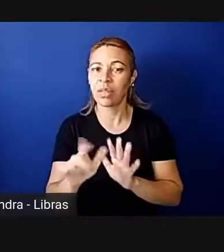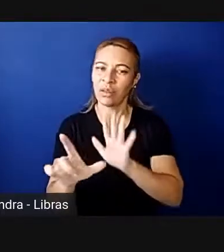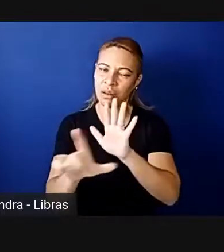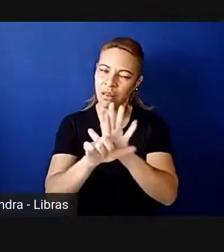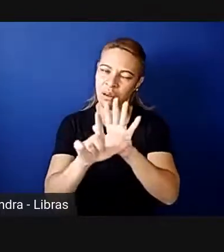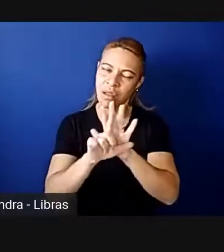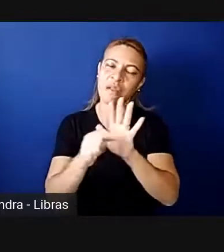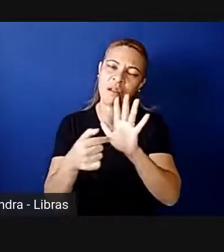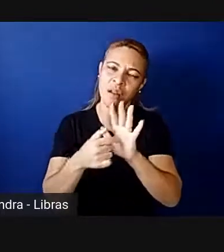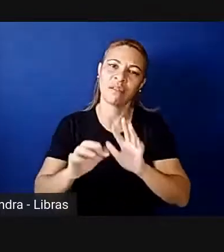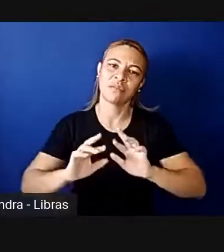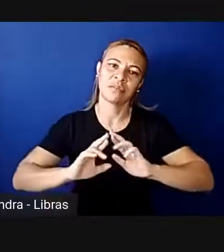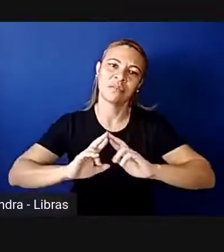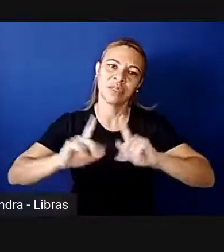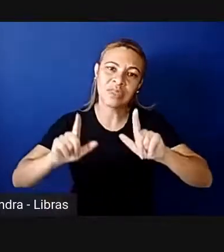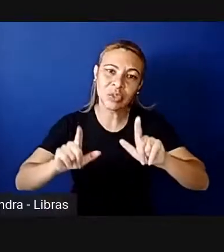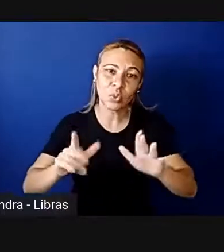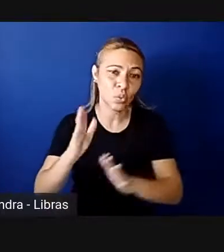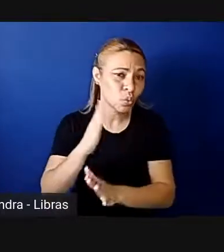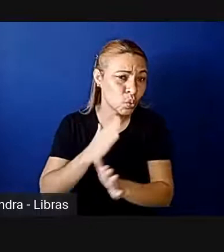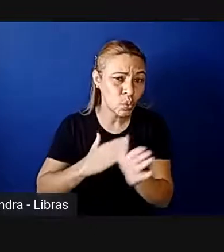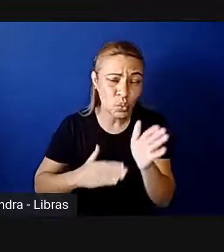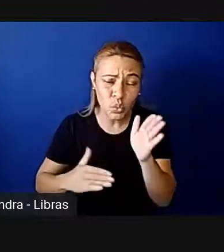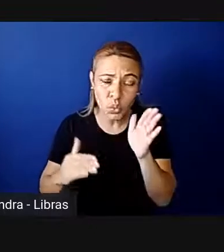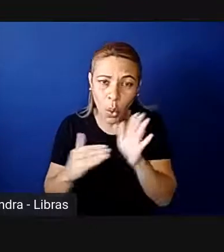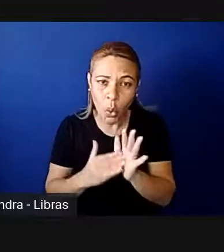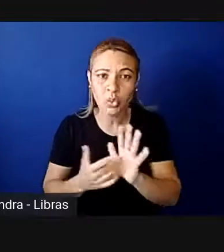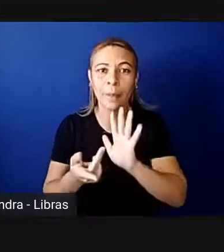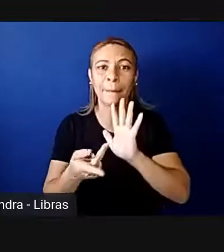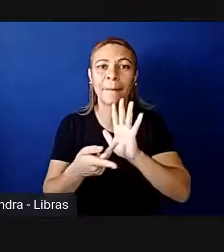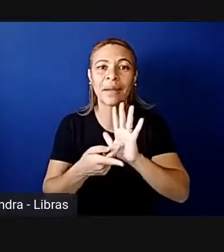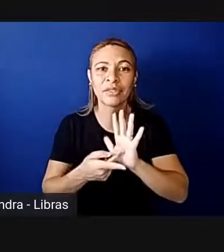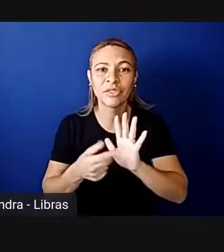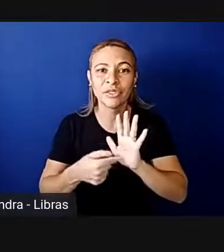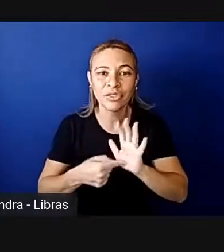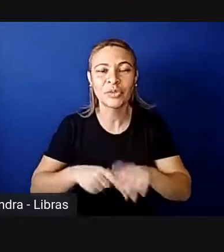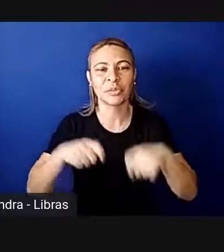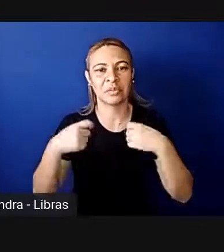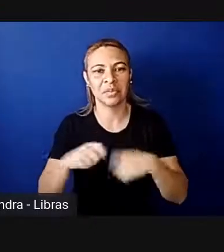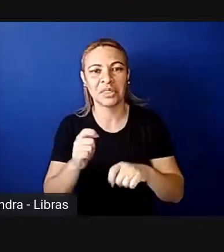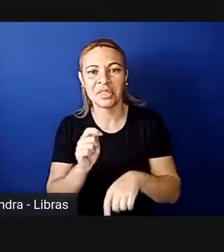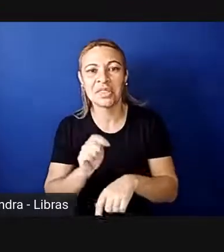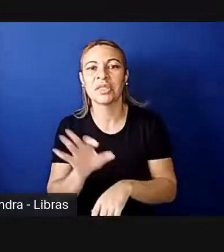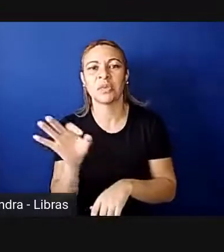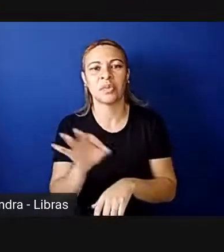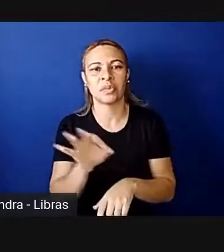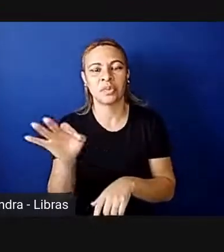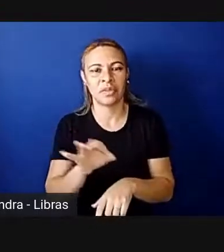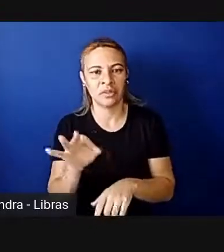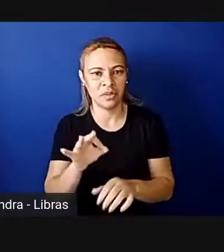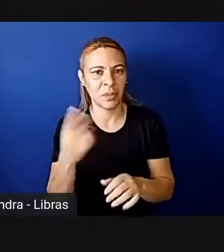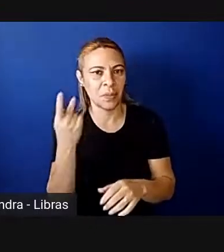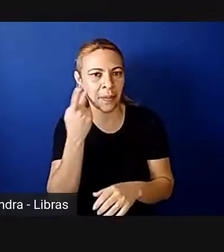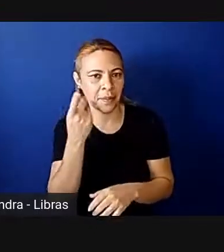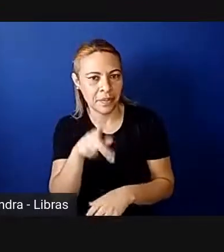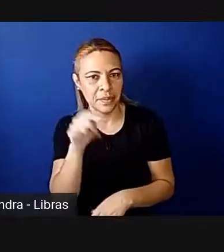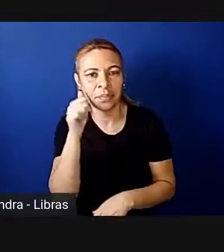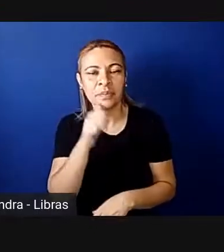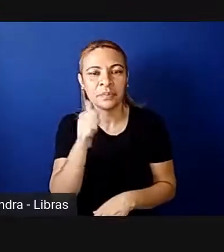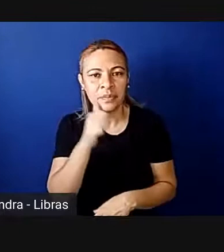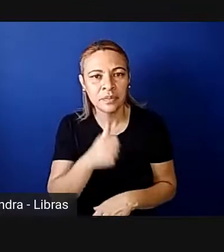lei no parlamento, que diz que todos os partidos têm que observar esses percentuais, né, então, dez